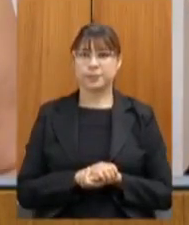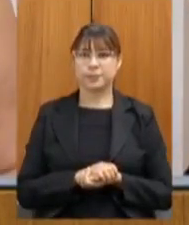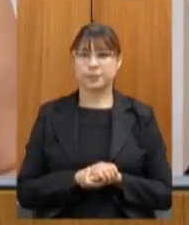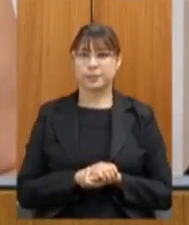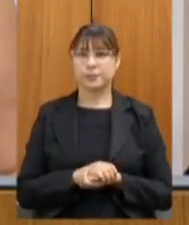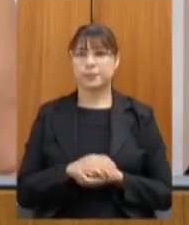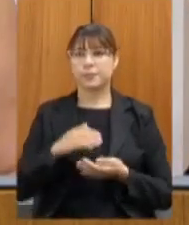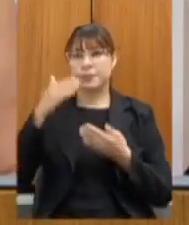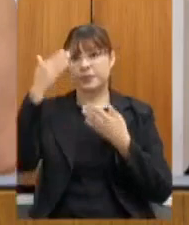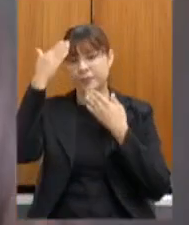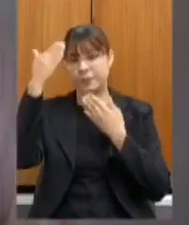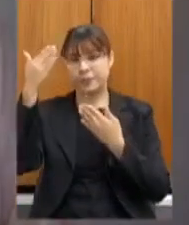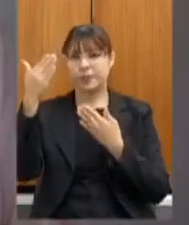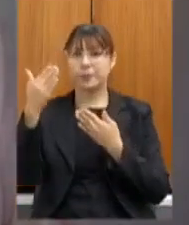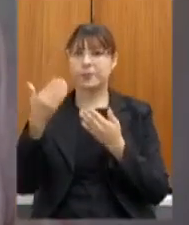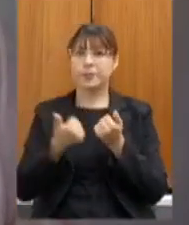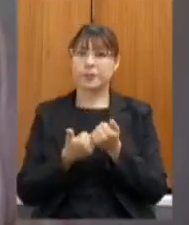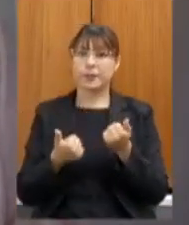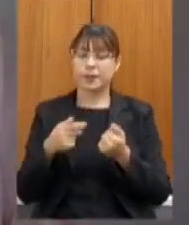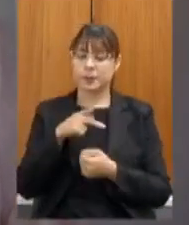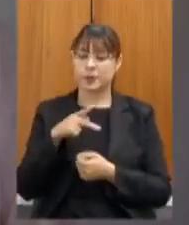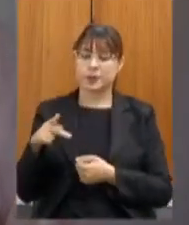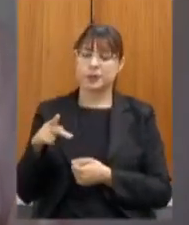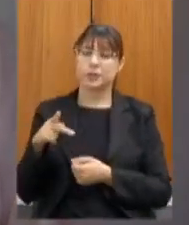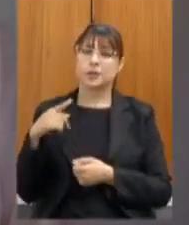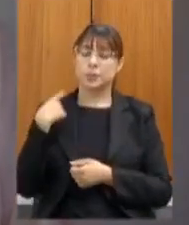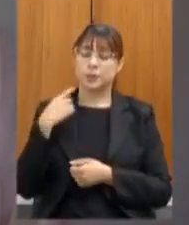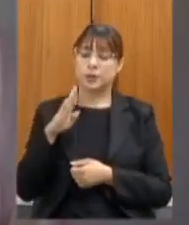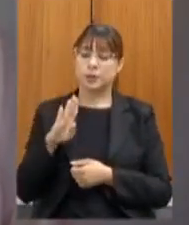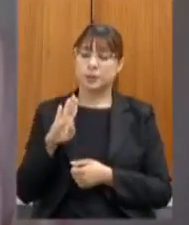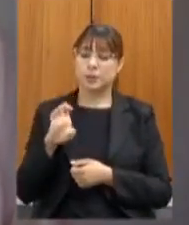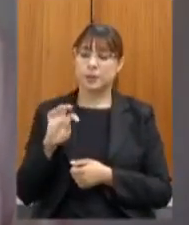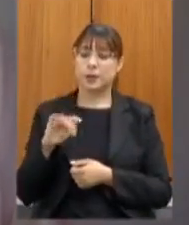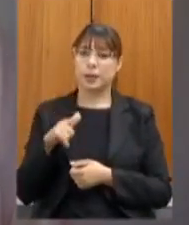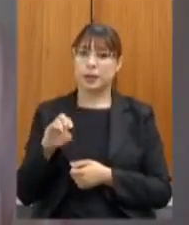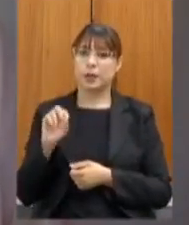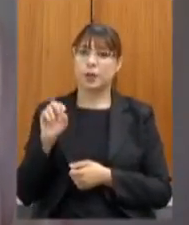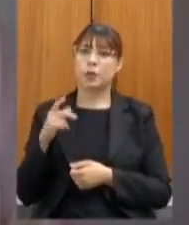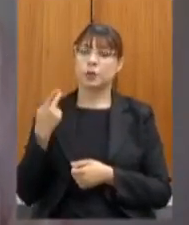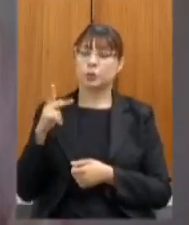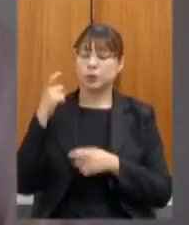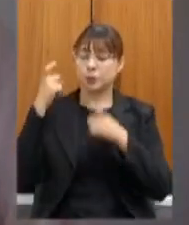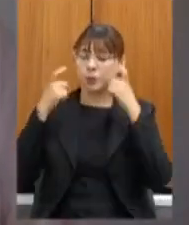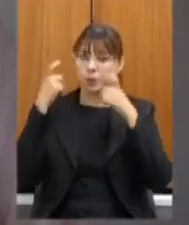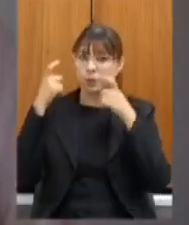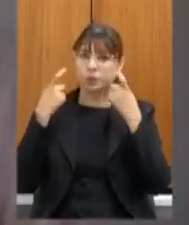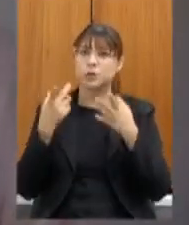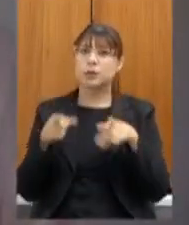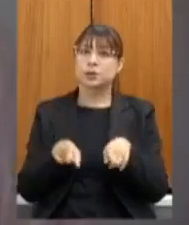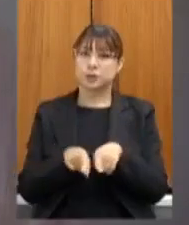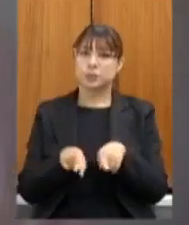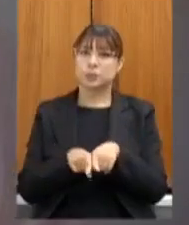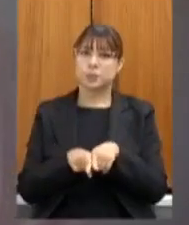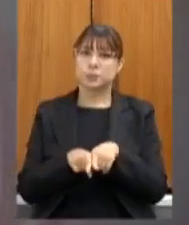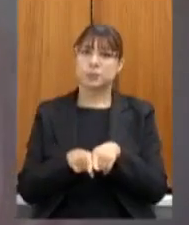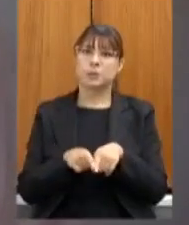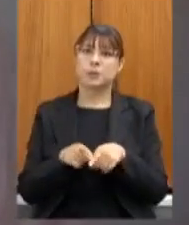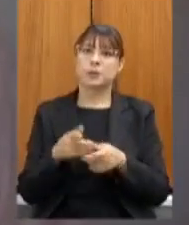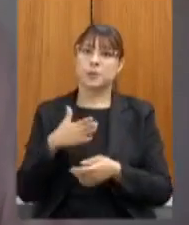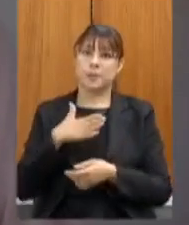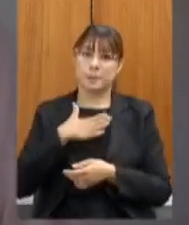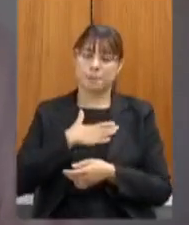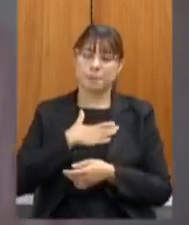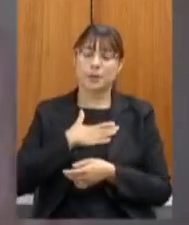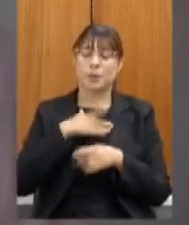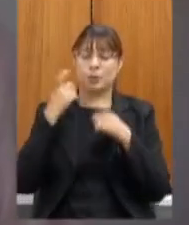agradeço muito vice-presidente deputado Betão as suas palavras a sua preocupação é também a minha mais profunda